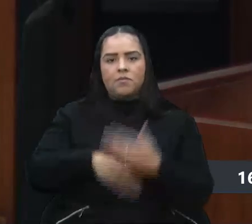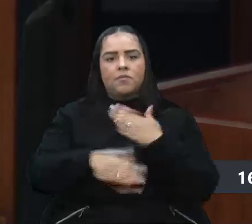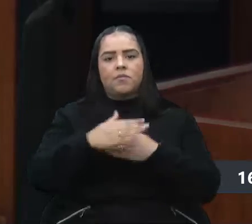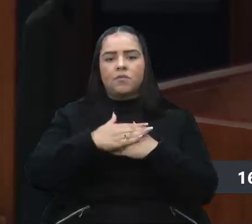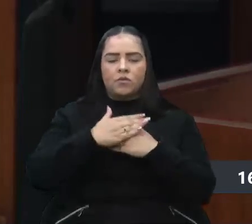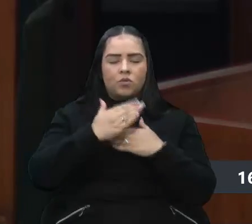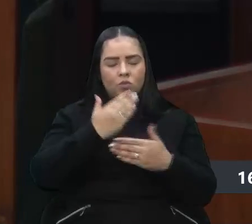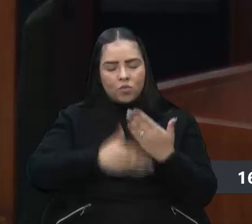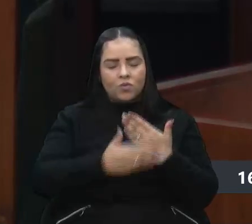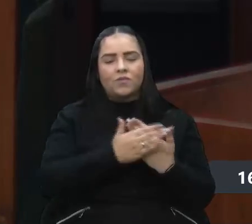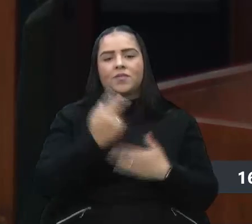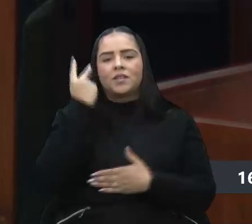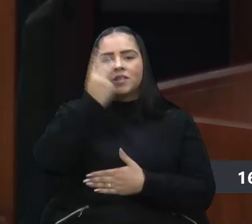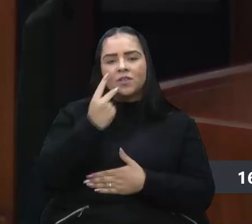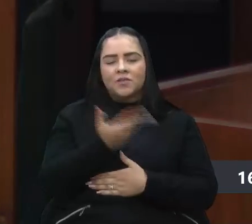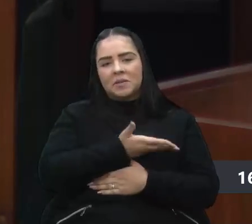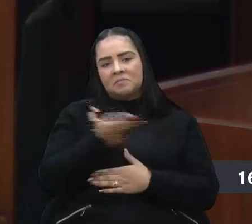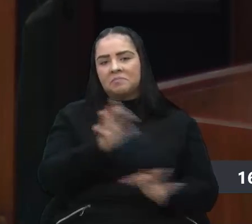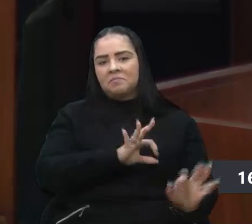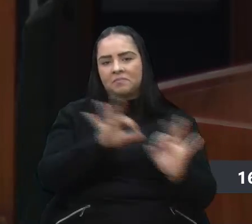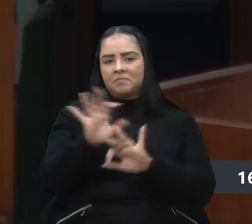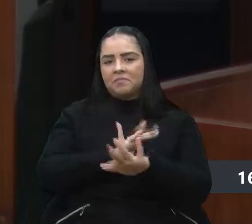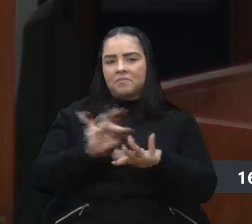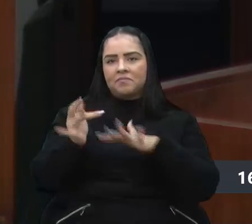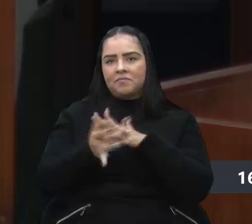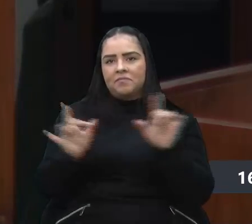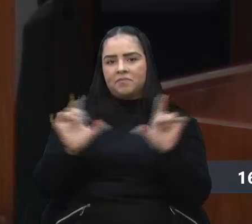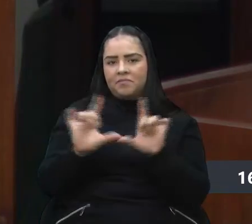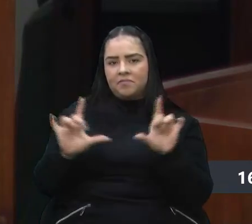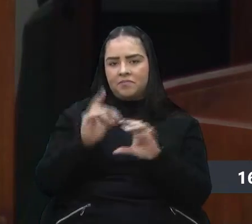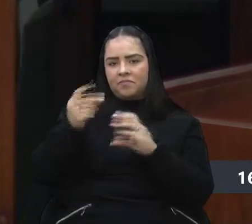e, principalmente, você que está nos prestigiando pelas redes sociais e TV Câmara. Muito obrigado. Obrigada.